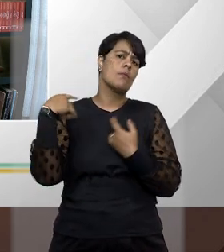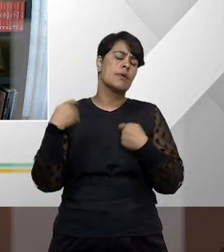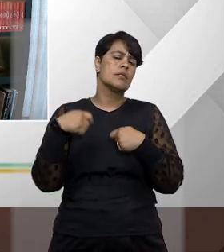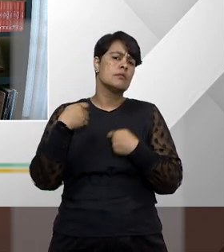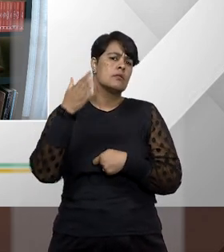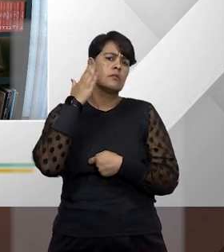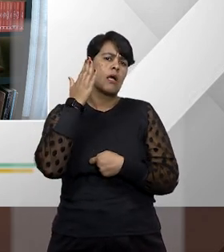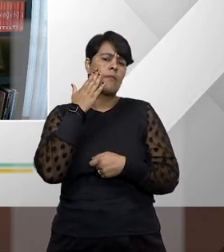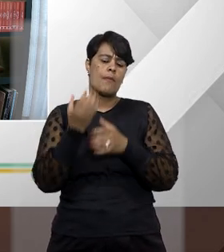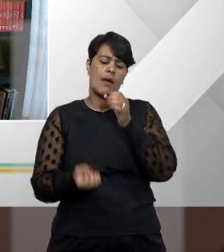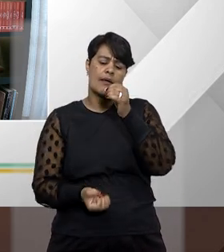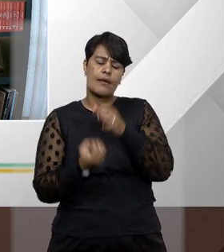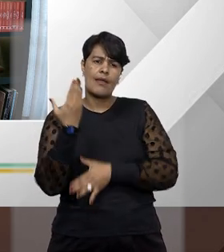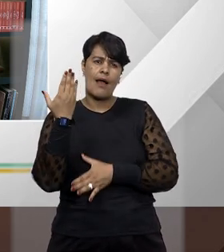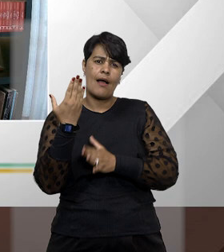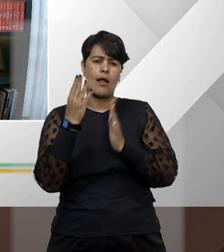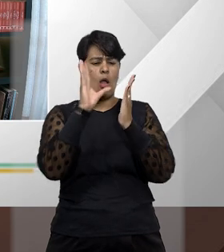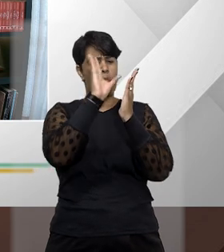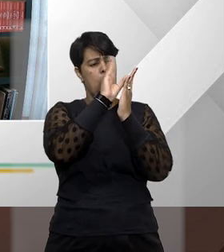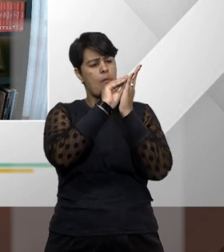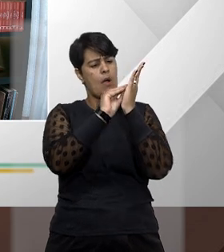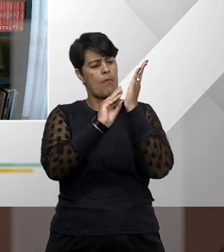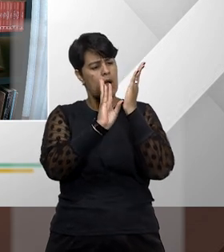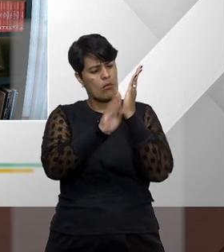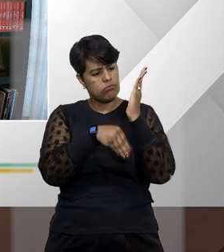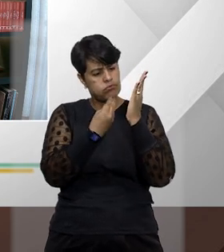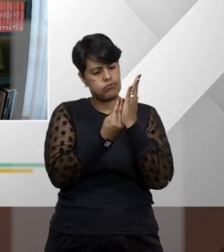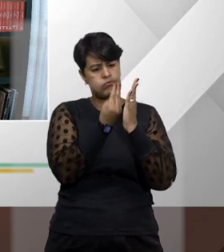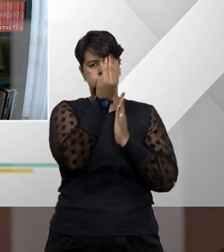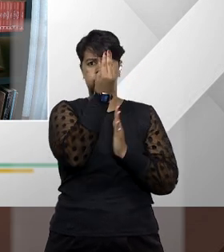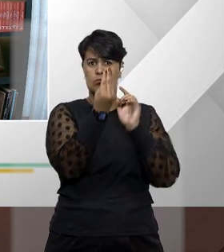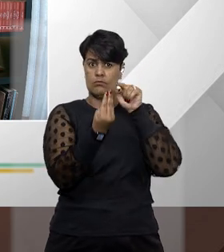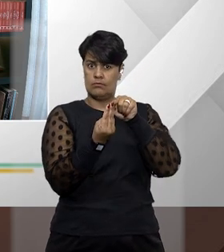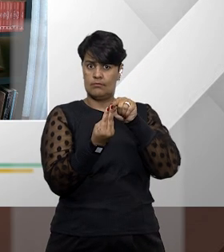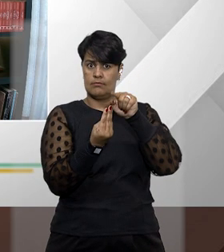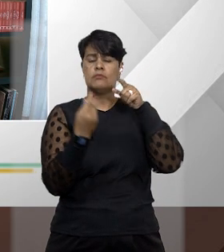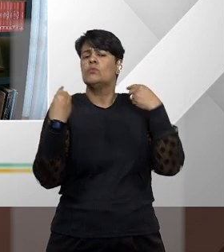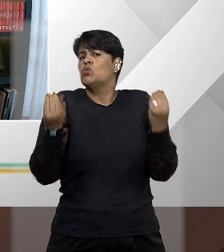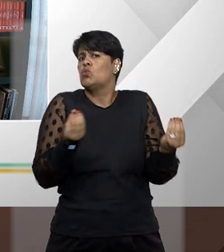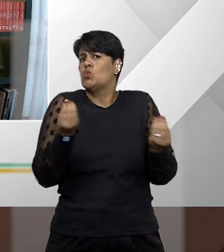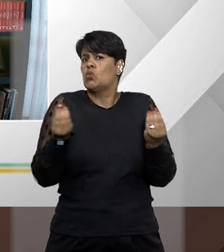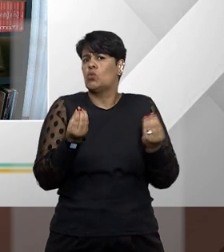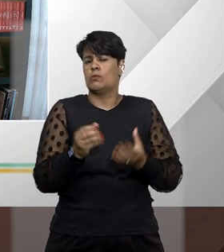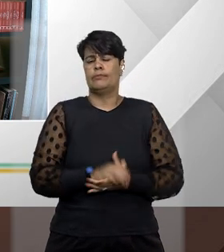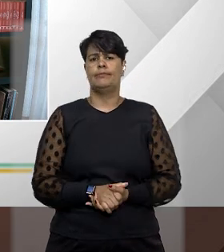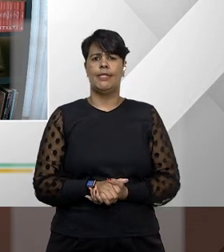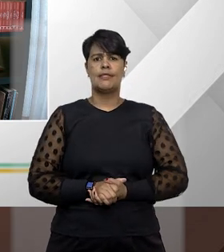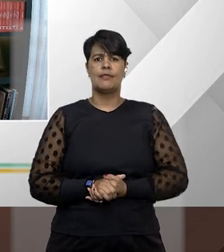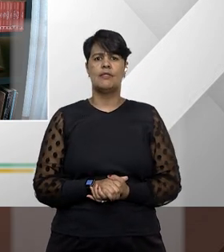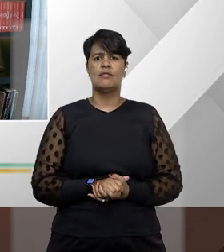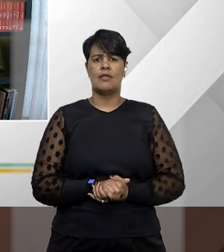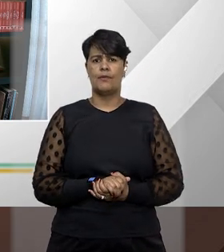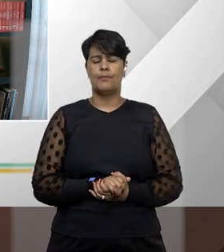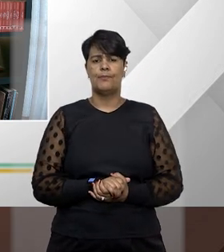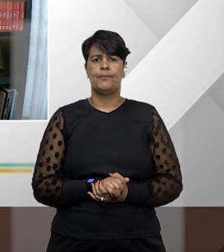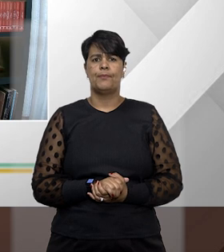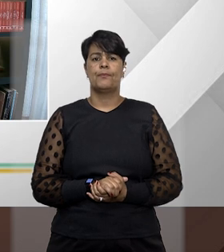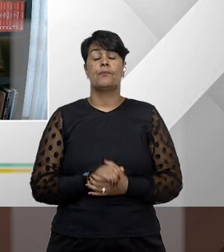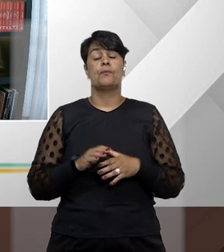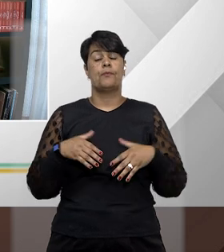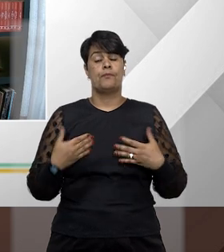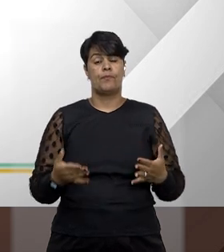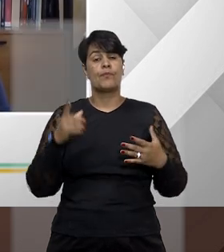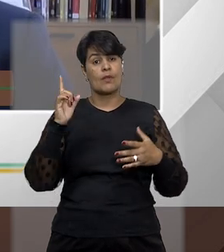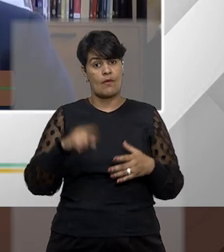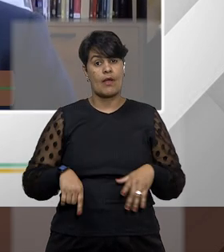elaboração de uma petição inicial de mandato de segurança? Bom, Fátima, o mais importante que dá para nós destacarmos é, primeiro, a